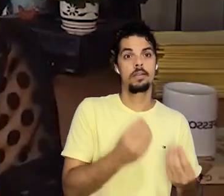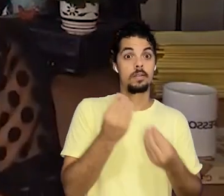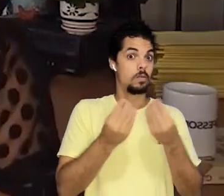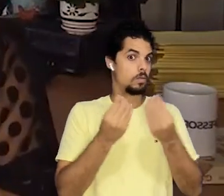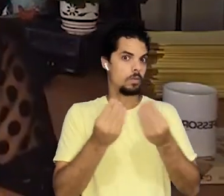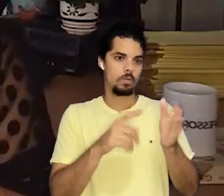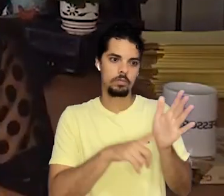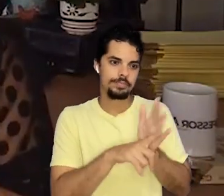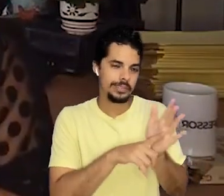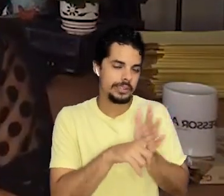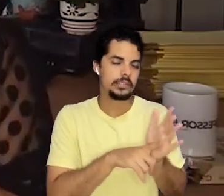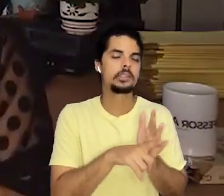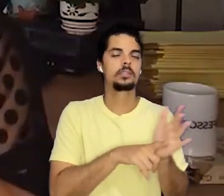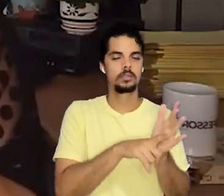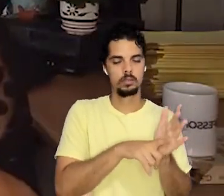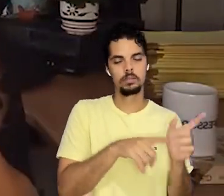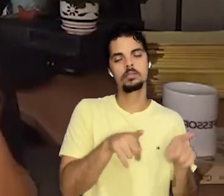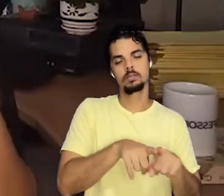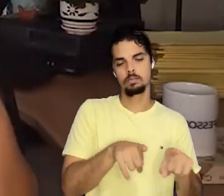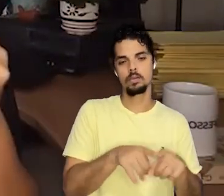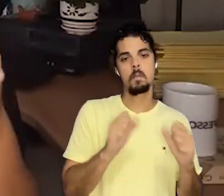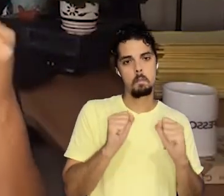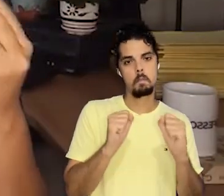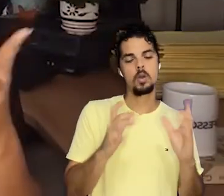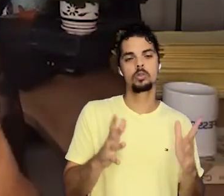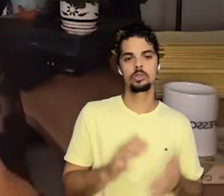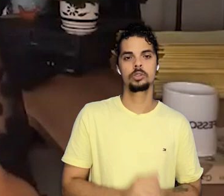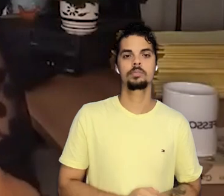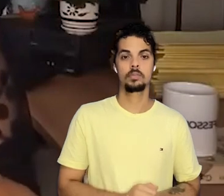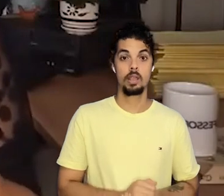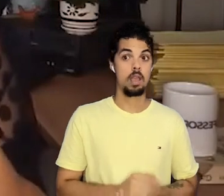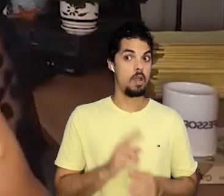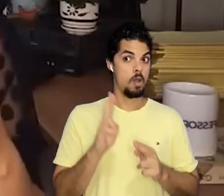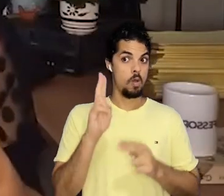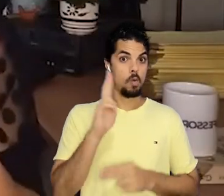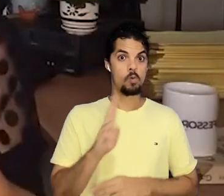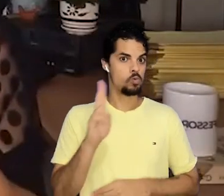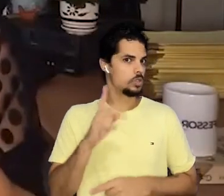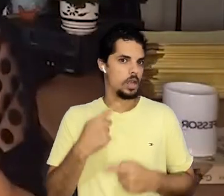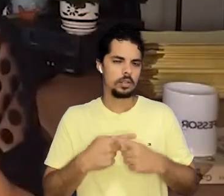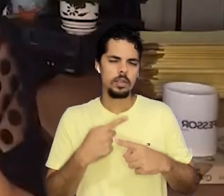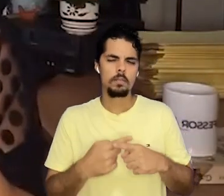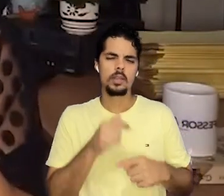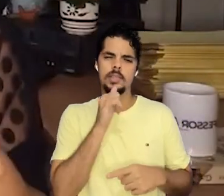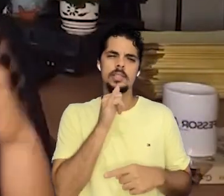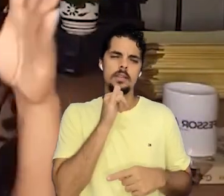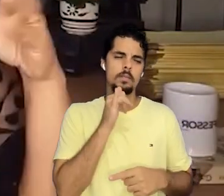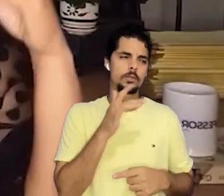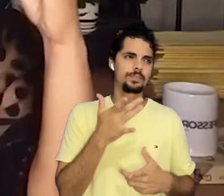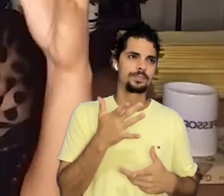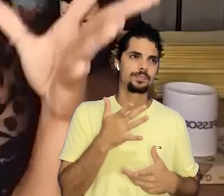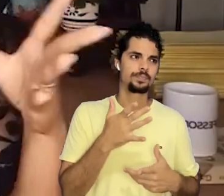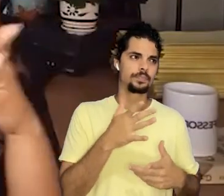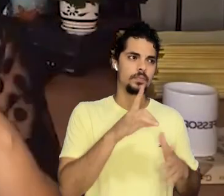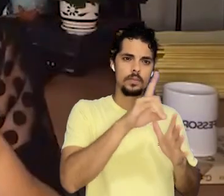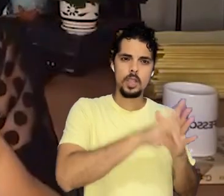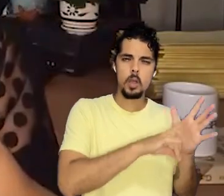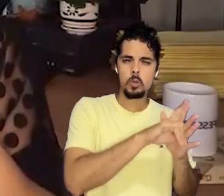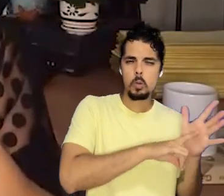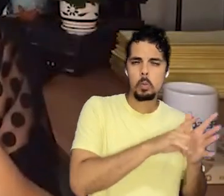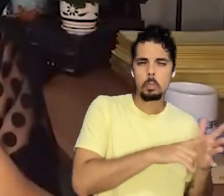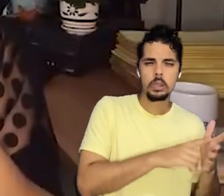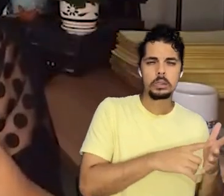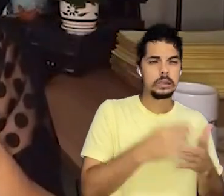fazer uma pesquisa para o planejamento, você poderá utilizar, por exemplo, documentos primários ou imagens de